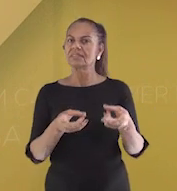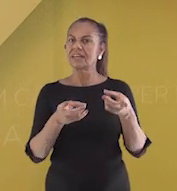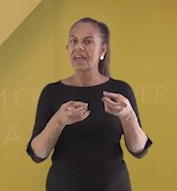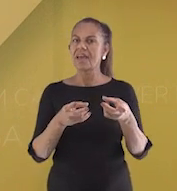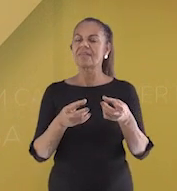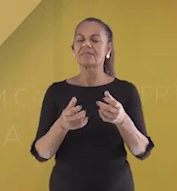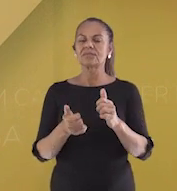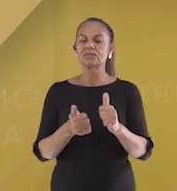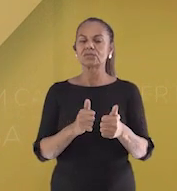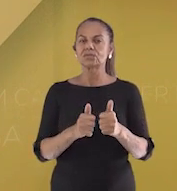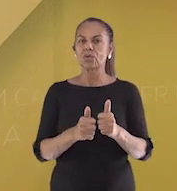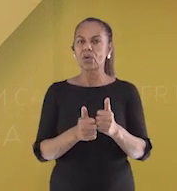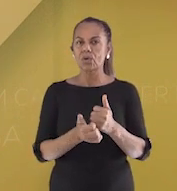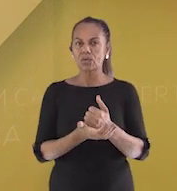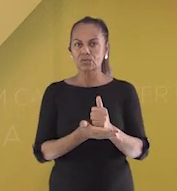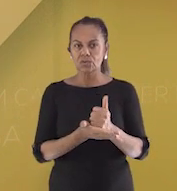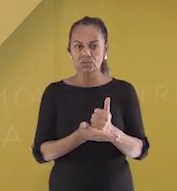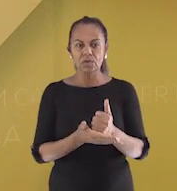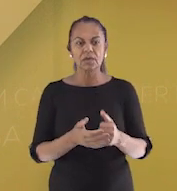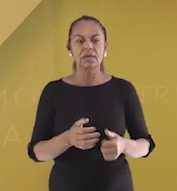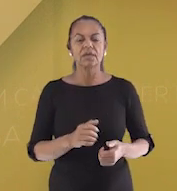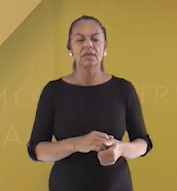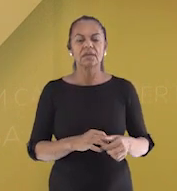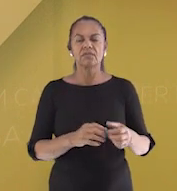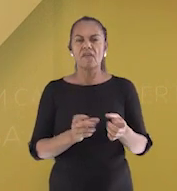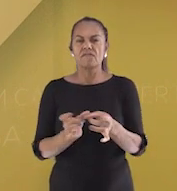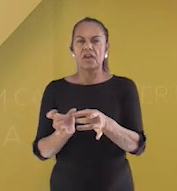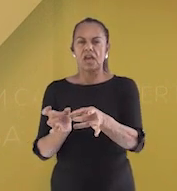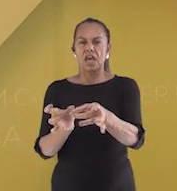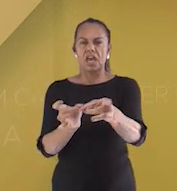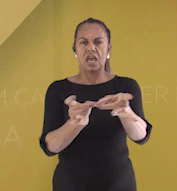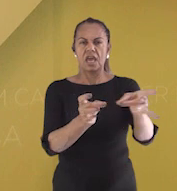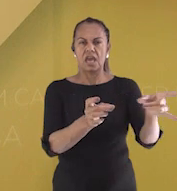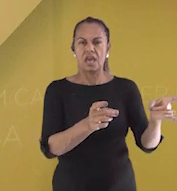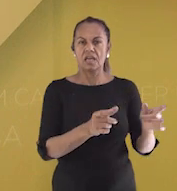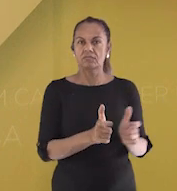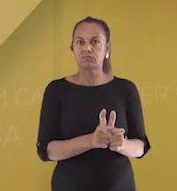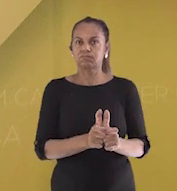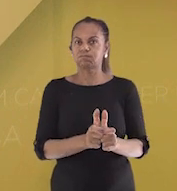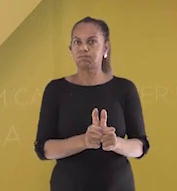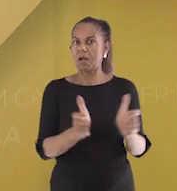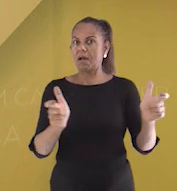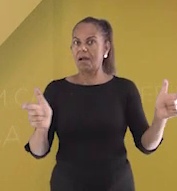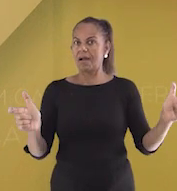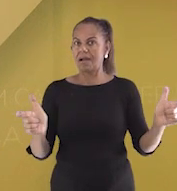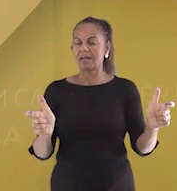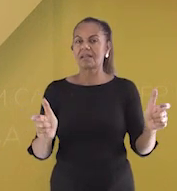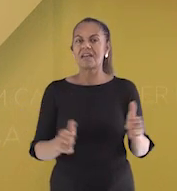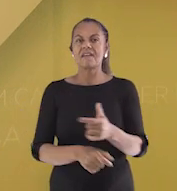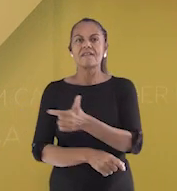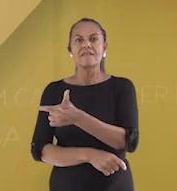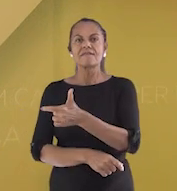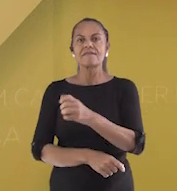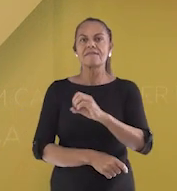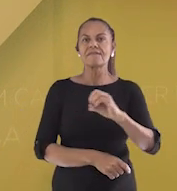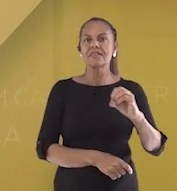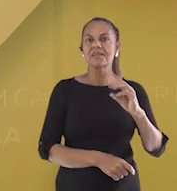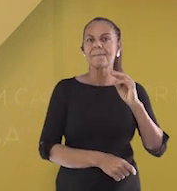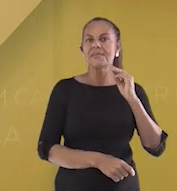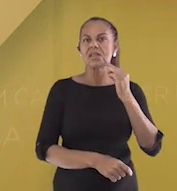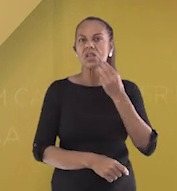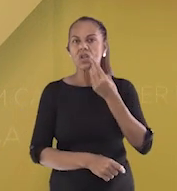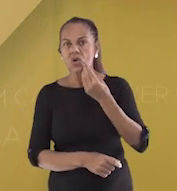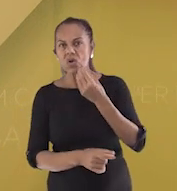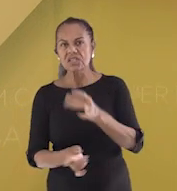Super Mario foi um dos jogos mais vendidos e mais jogados de todos os tempos. Vendeu cerca de 20 milhões de unidades em